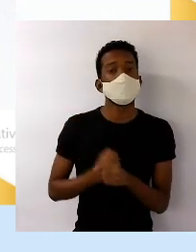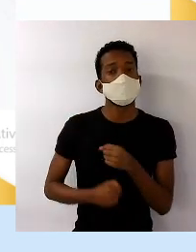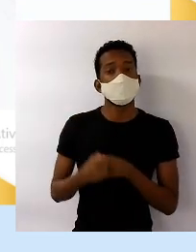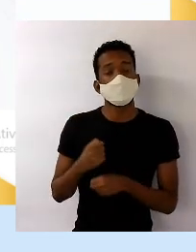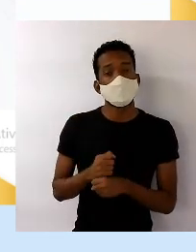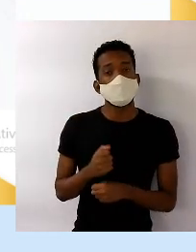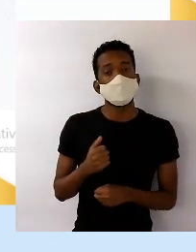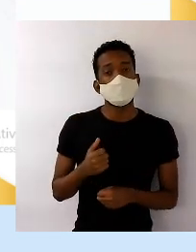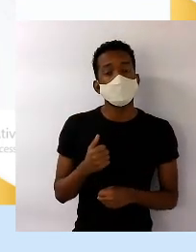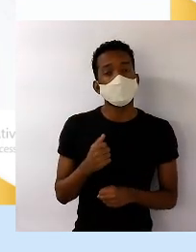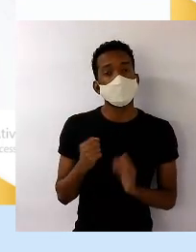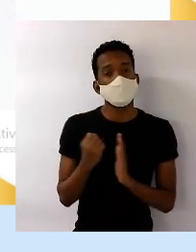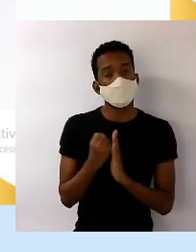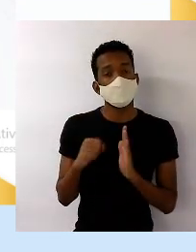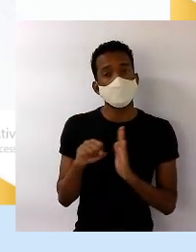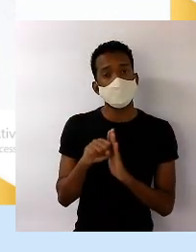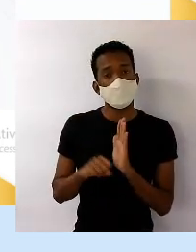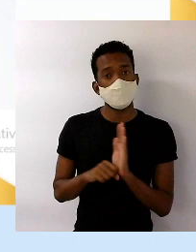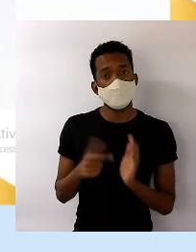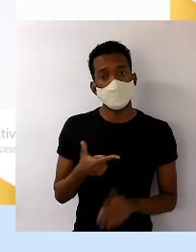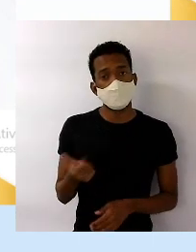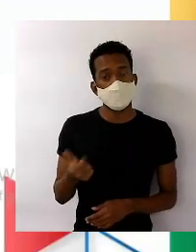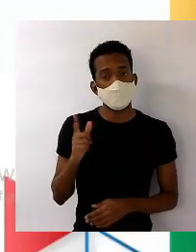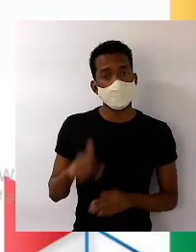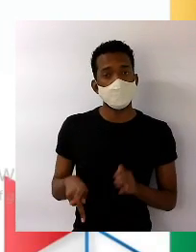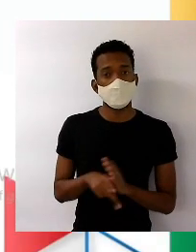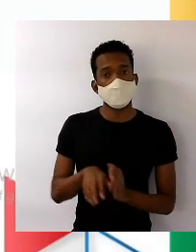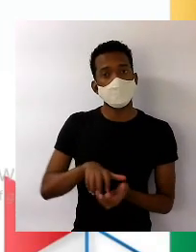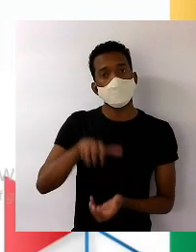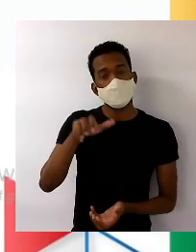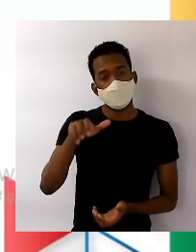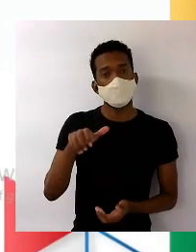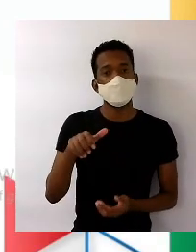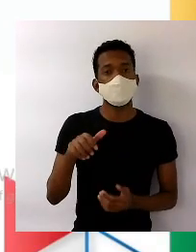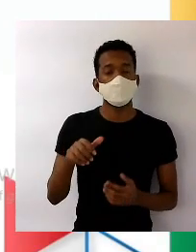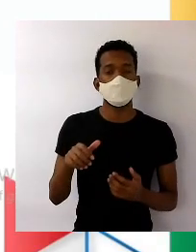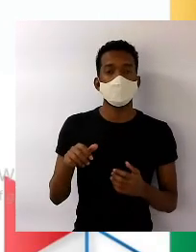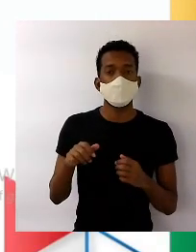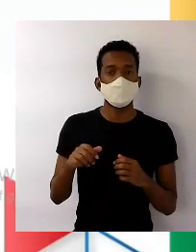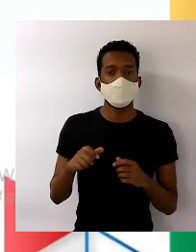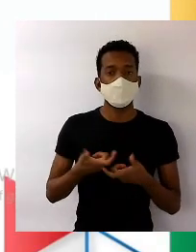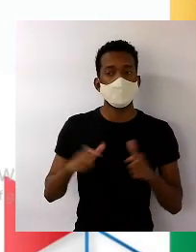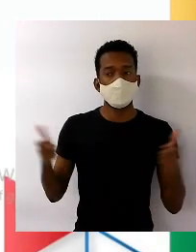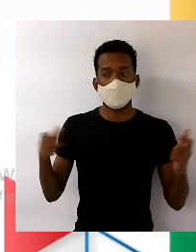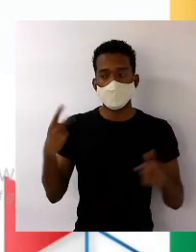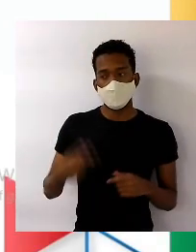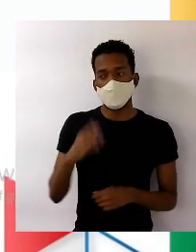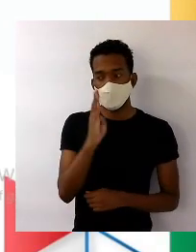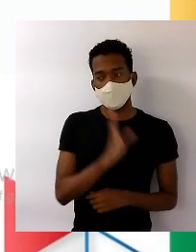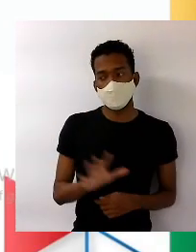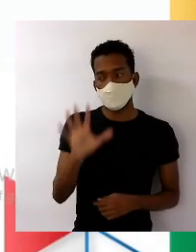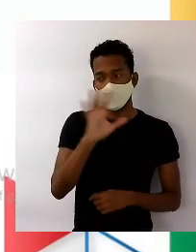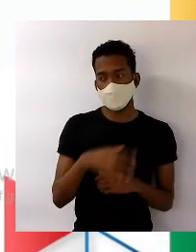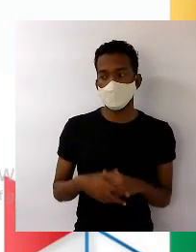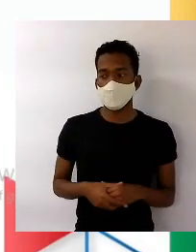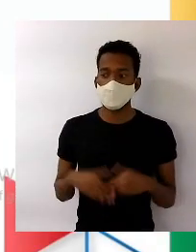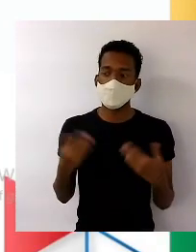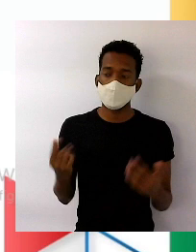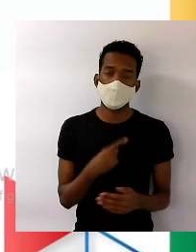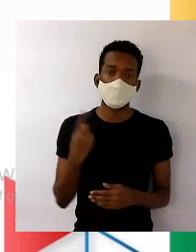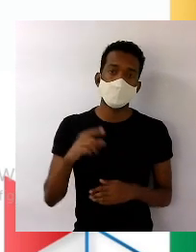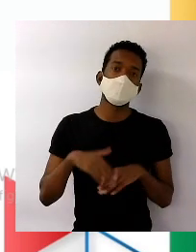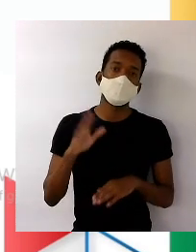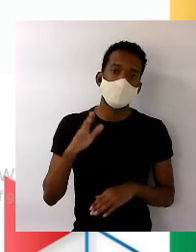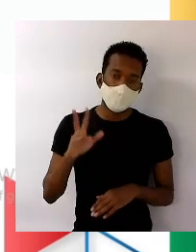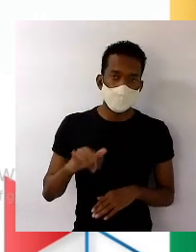vai ser o século do envelhecimento demográfico do Brasil. Ou seja, a gente está cada vez